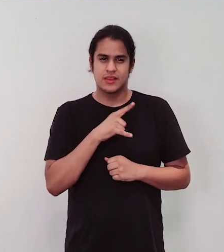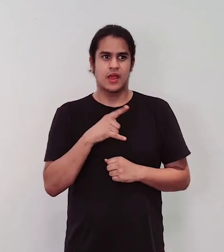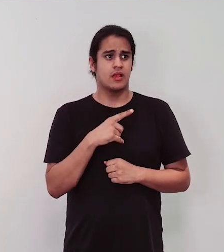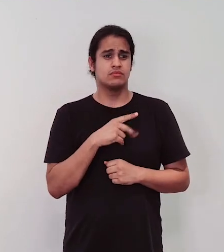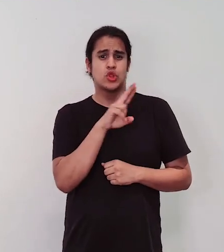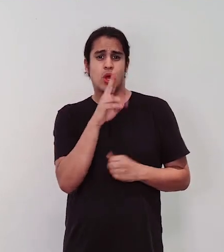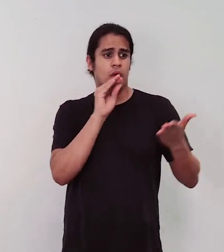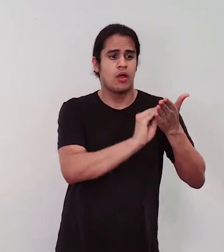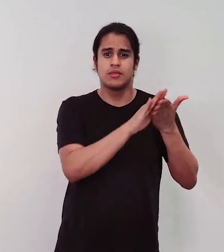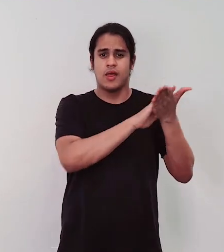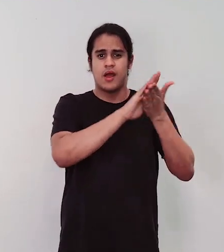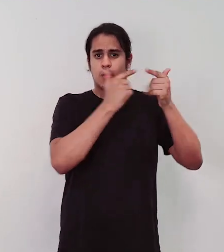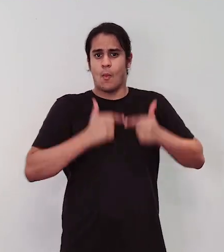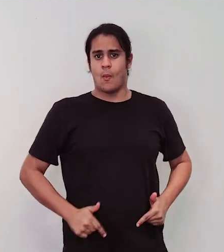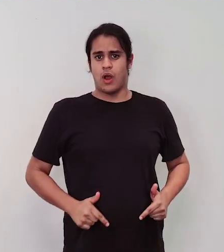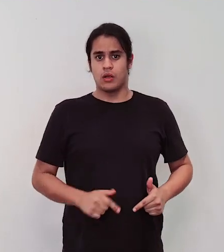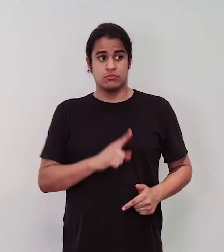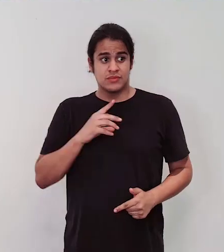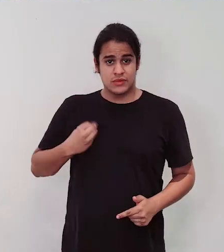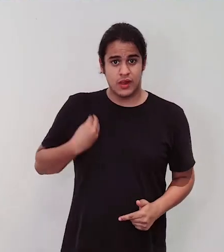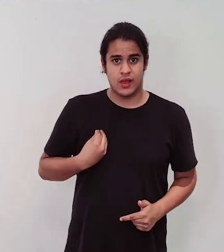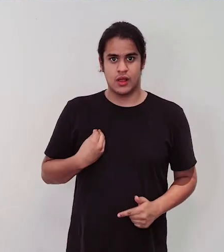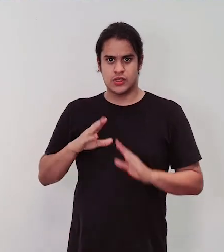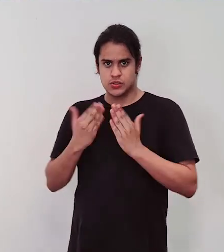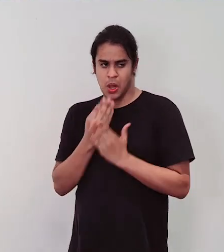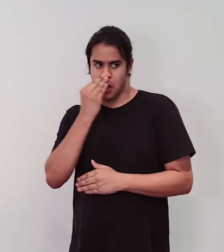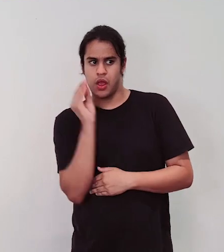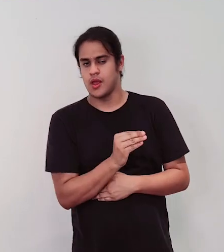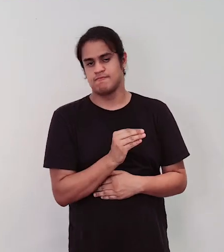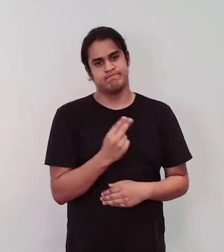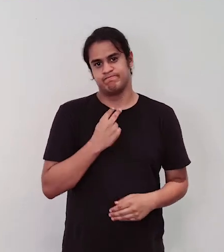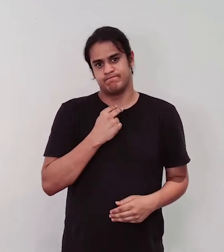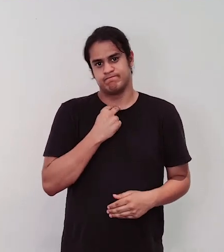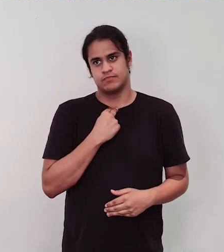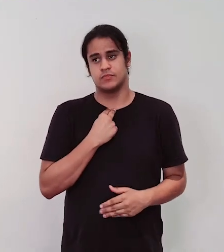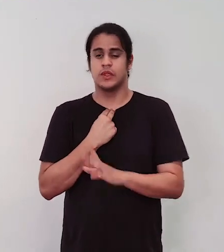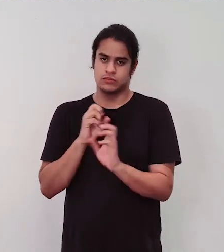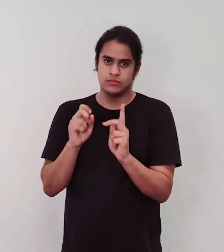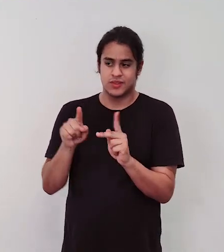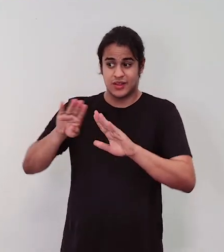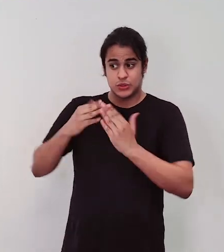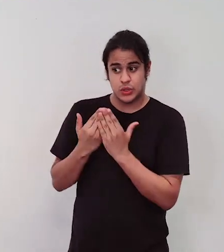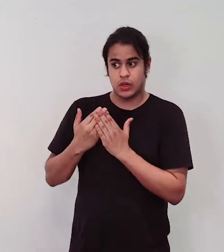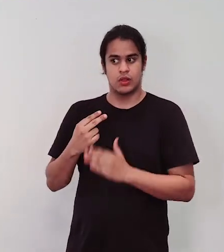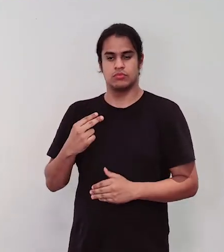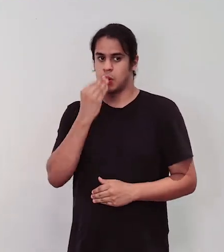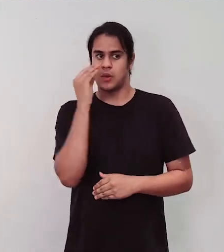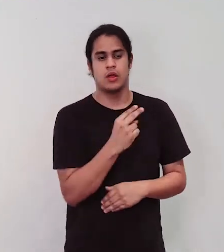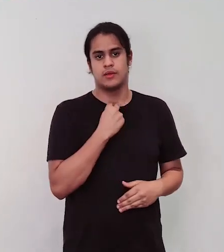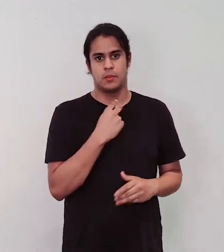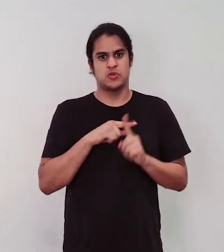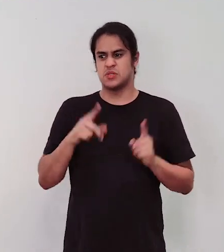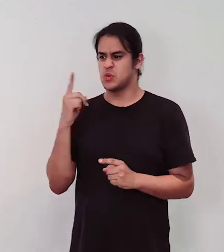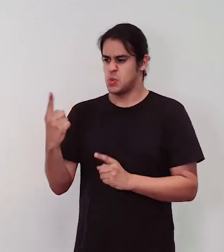na porta do banheiro, a escola não pode ignorar que isso acontece. Na verdade, a escola não pode ignorar, mas também não pode ser responsável por isso sozinha. A gente